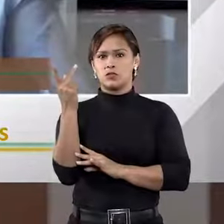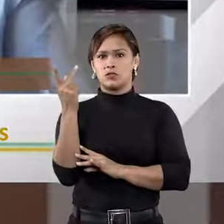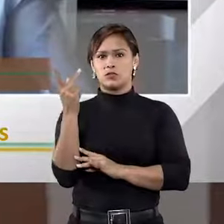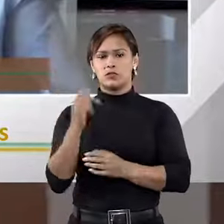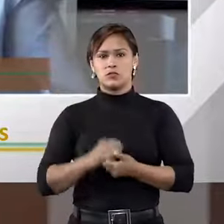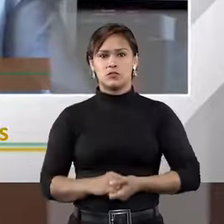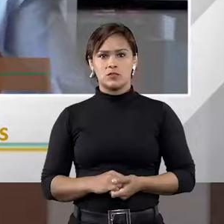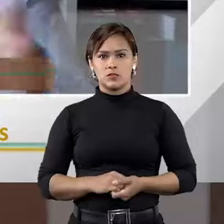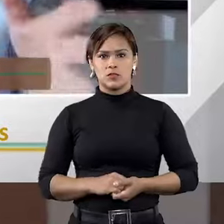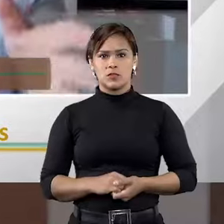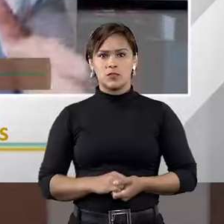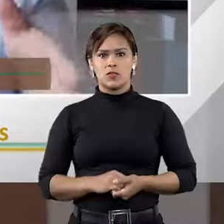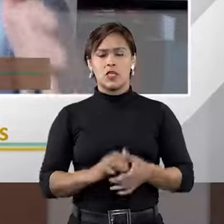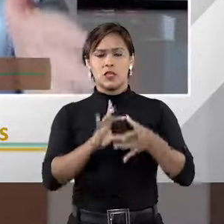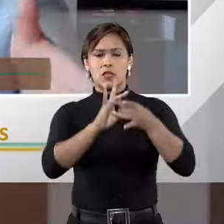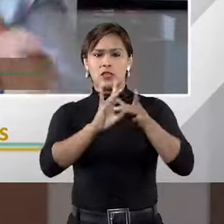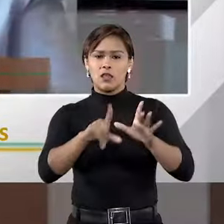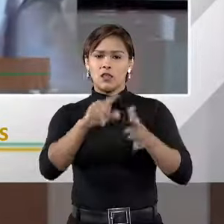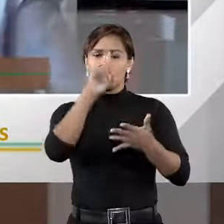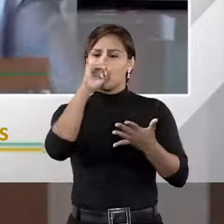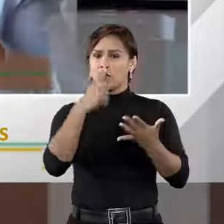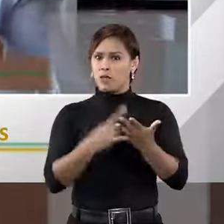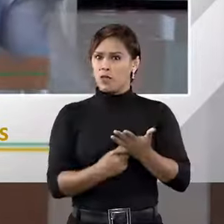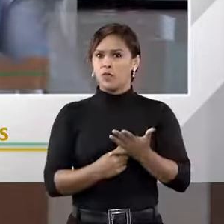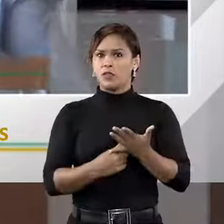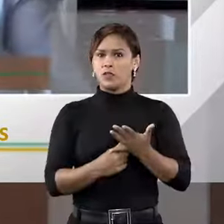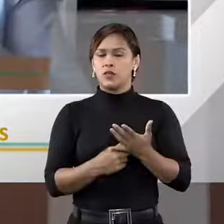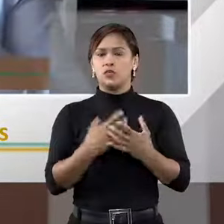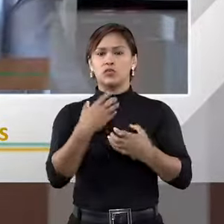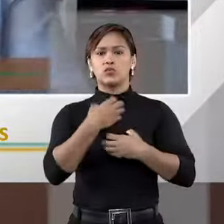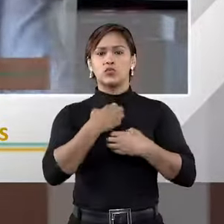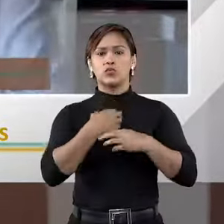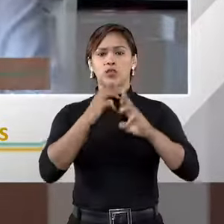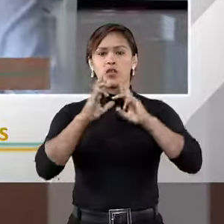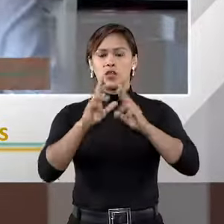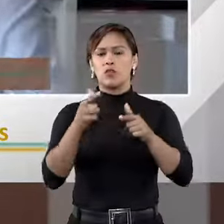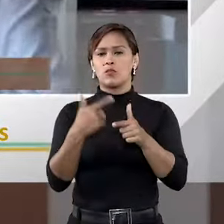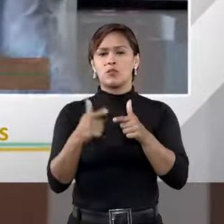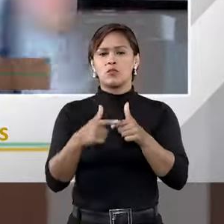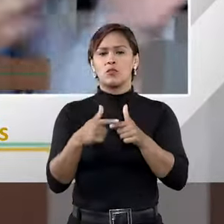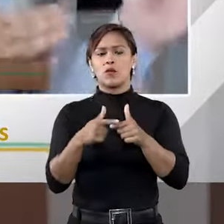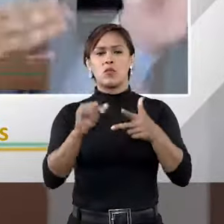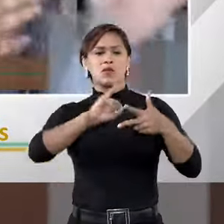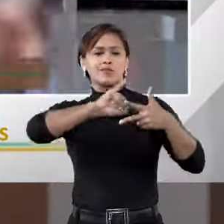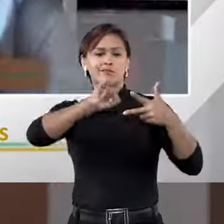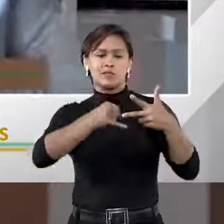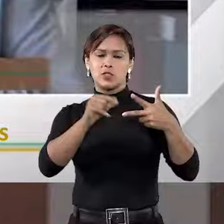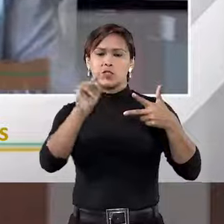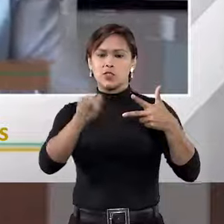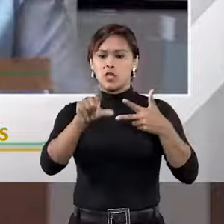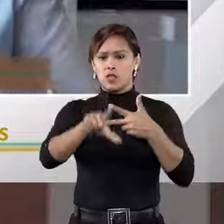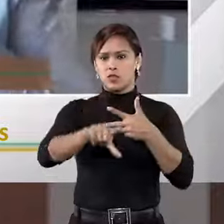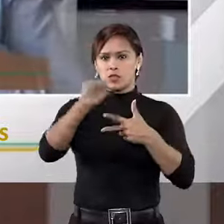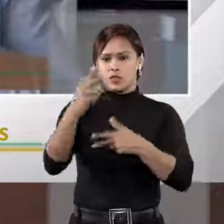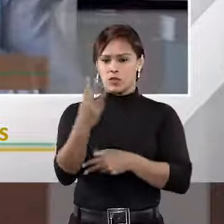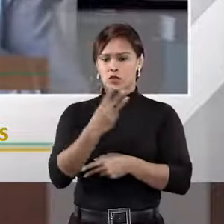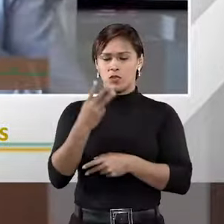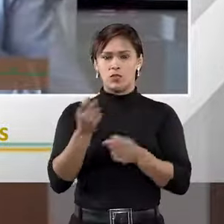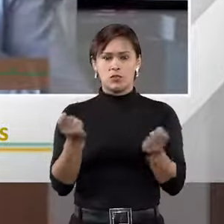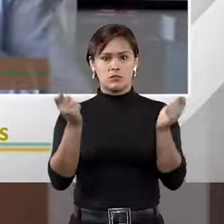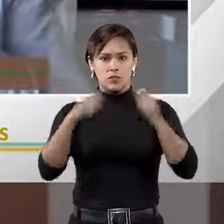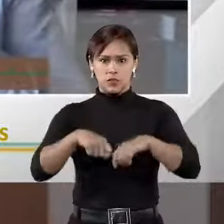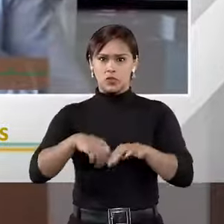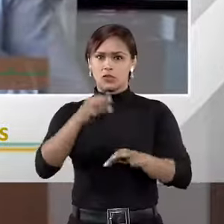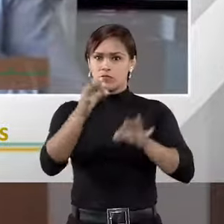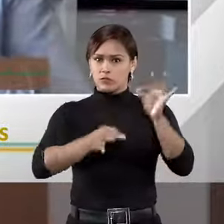deliberam, decidem que o modo de resolver o problema não é indo para o judiciário, e sim escolhendo um terceiro que vai